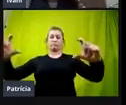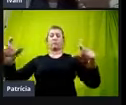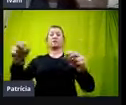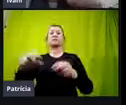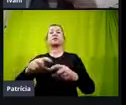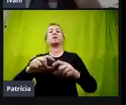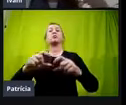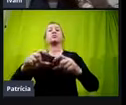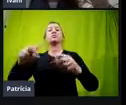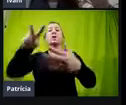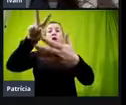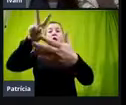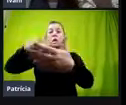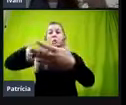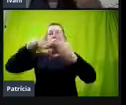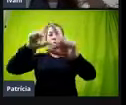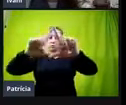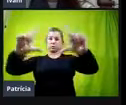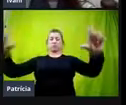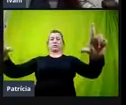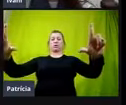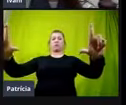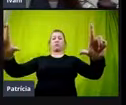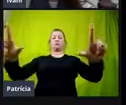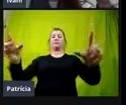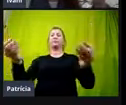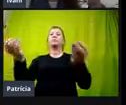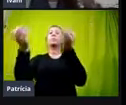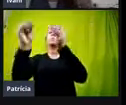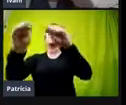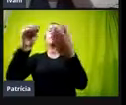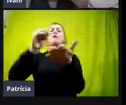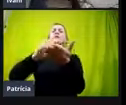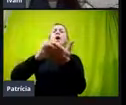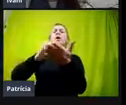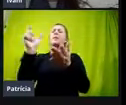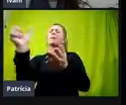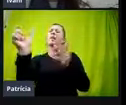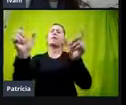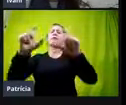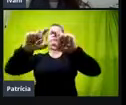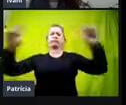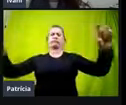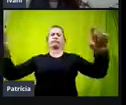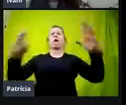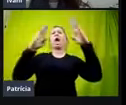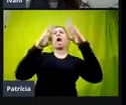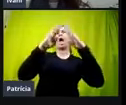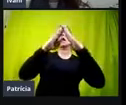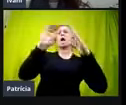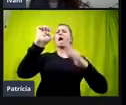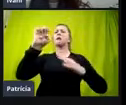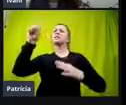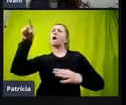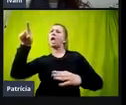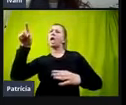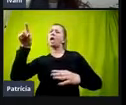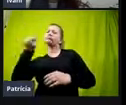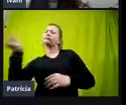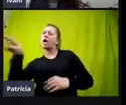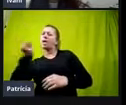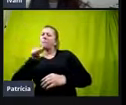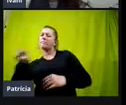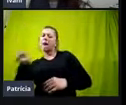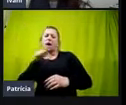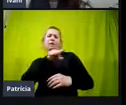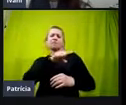o leitor lia, né? Complete a frase, a casa é sublinhado, sublinhado, sublinhado, sublinhado,